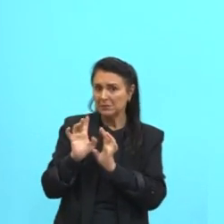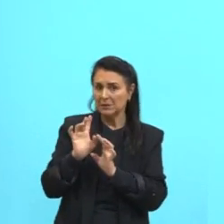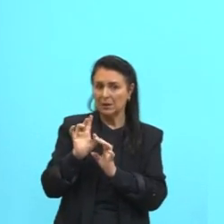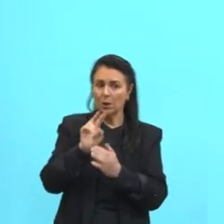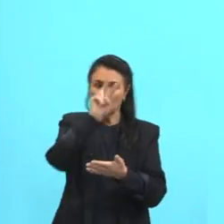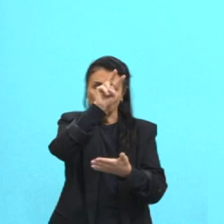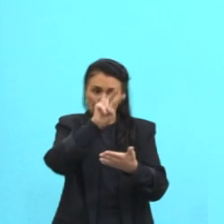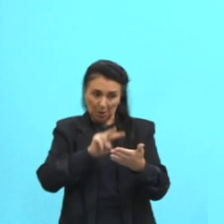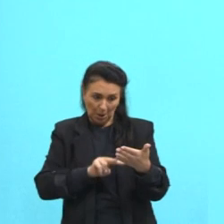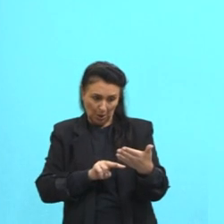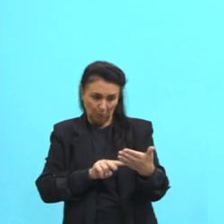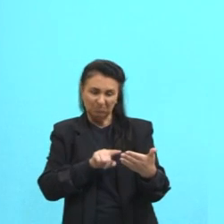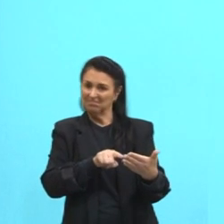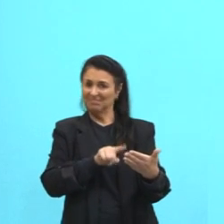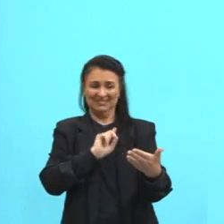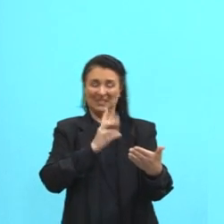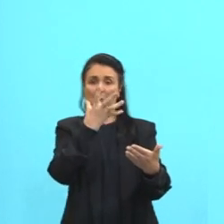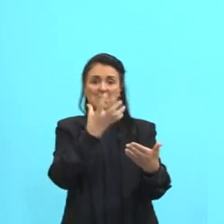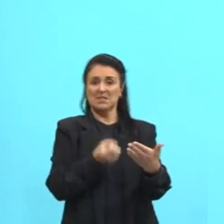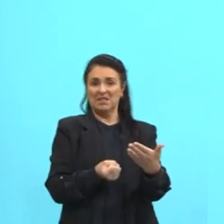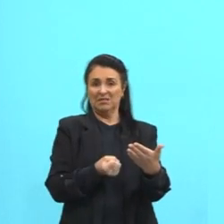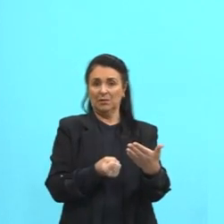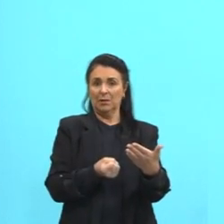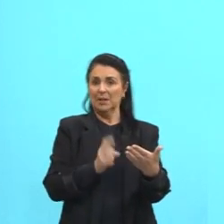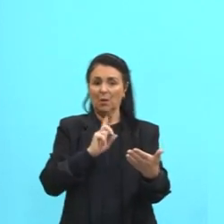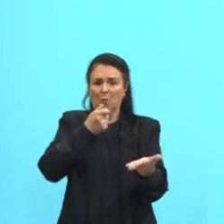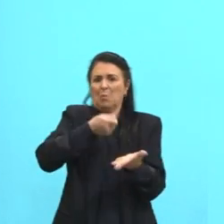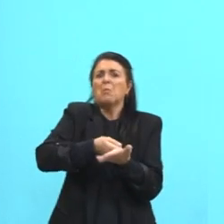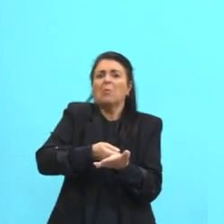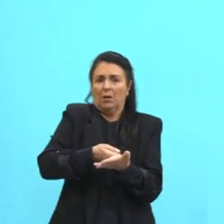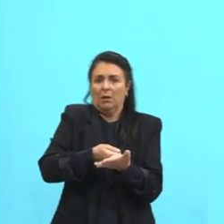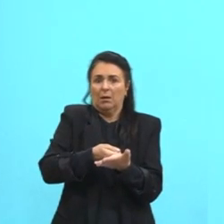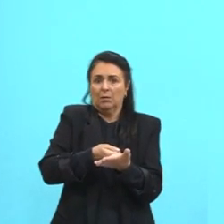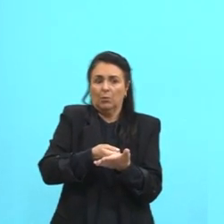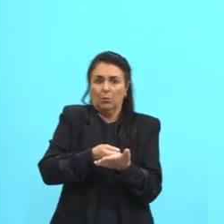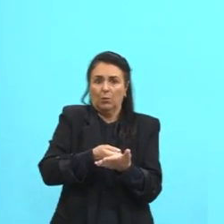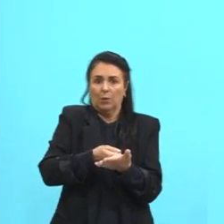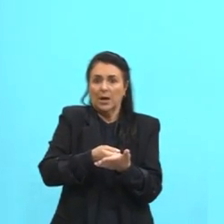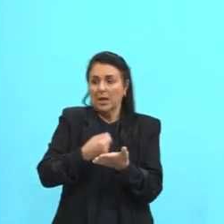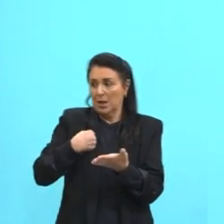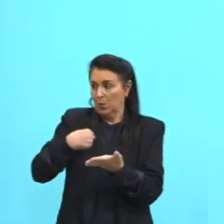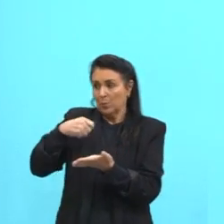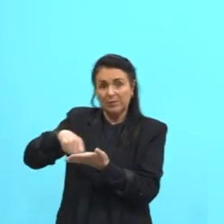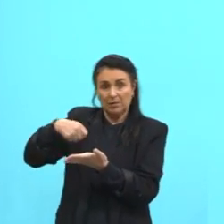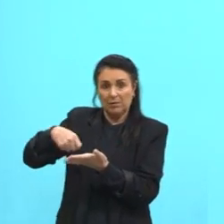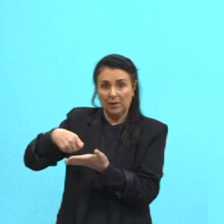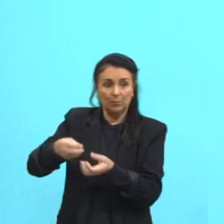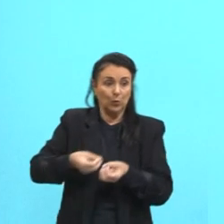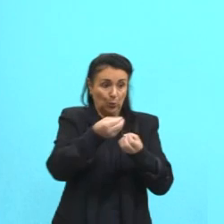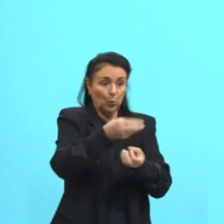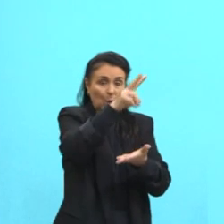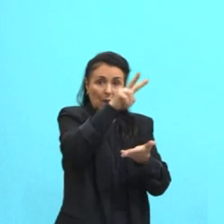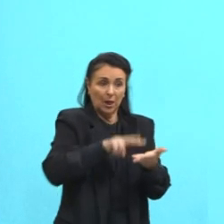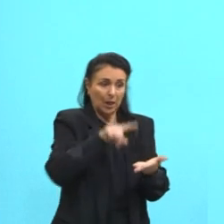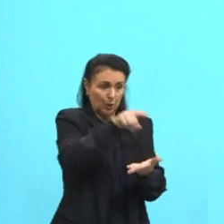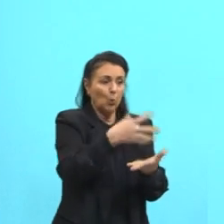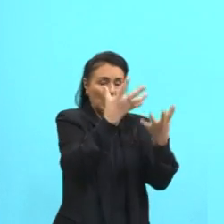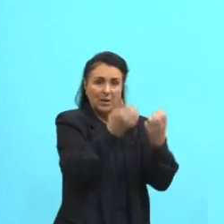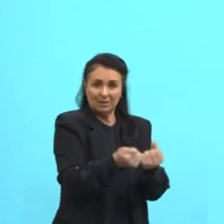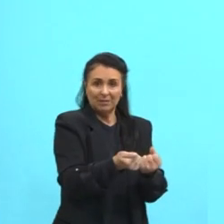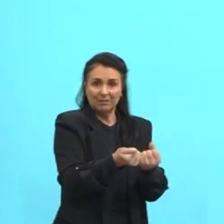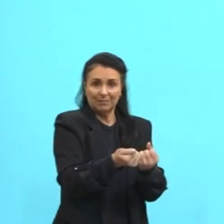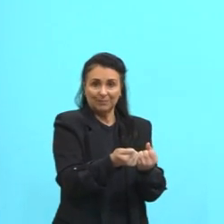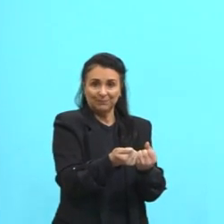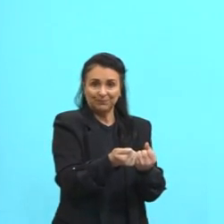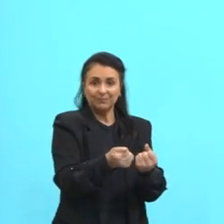discordar. Então, assim, não existe uma obrigatoriedade de concordância do nosso leitor. Quais são os textos